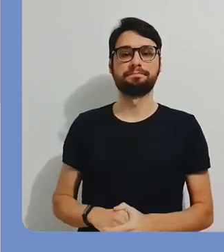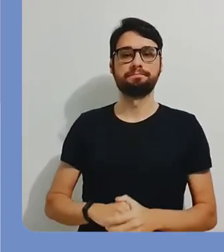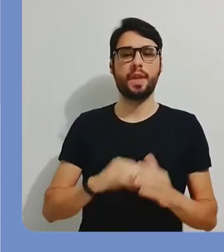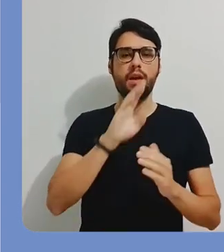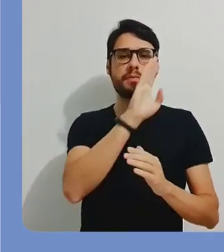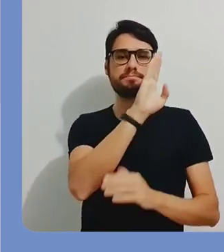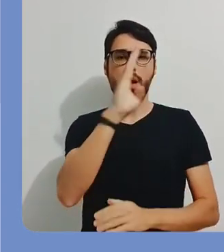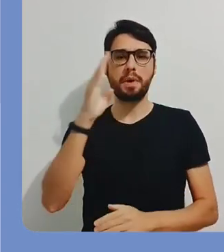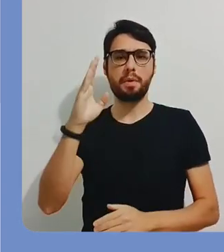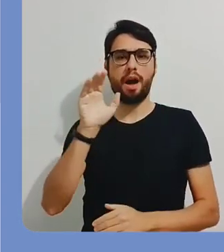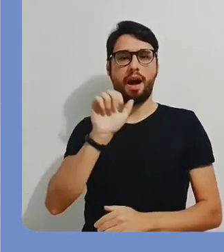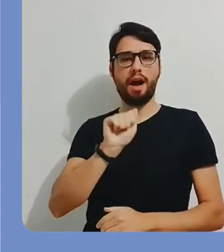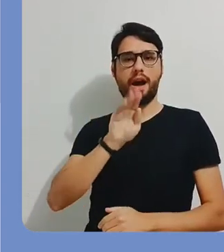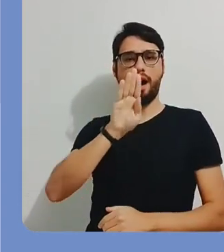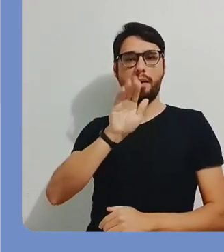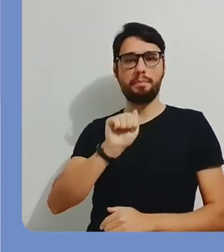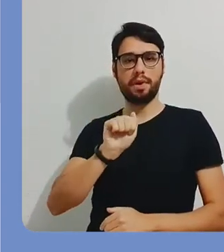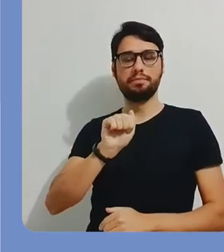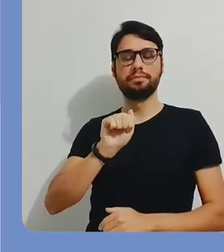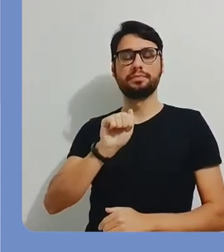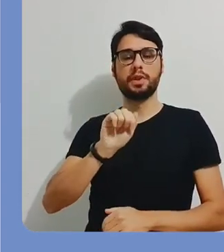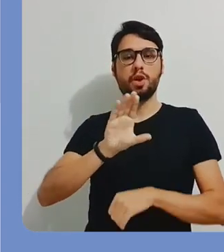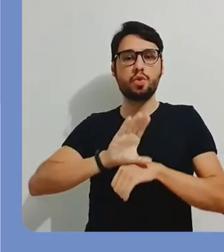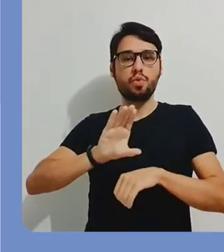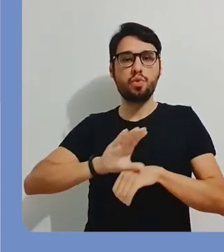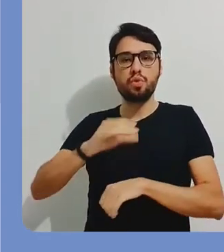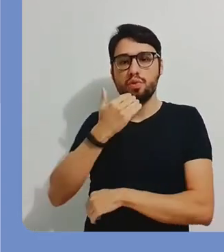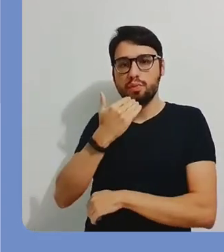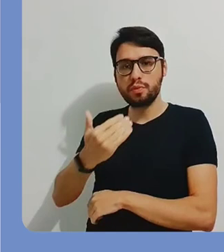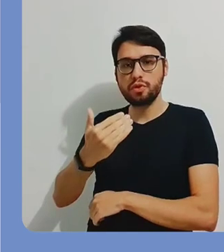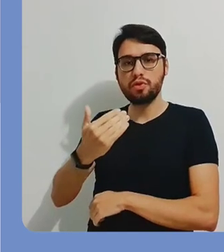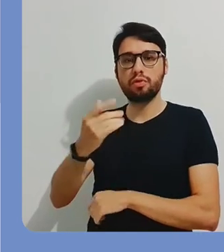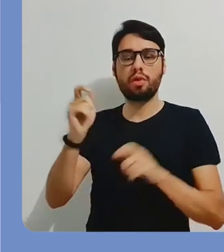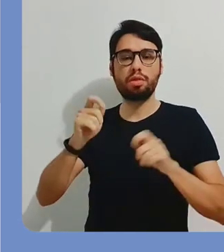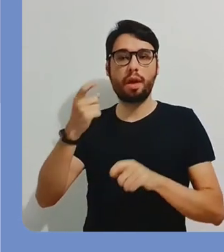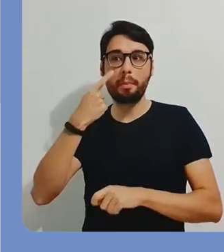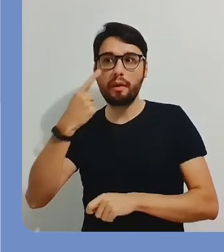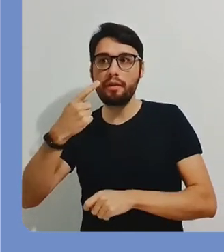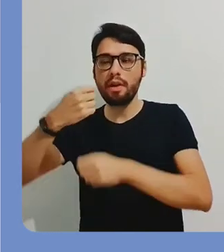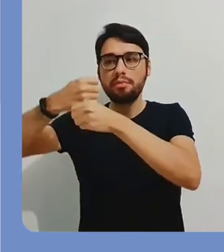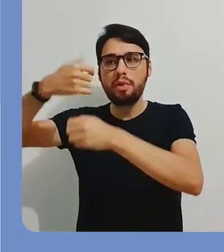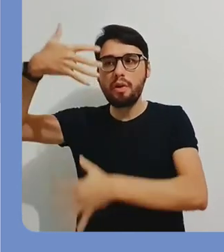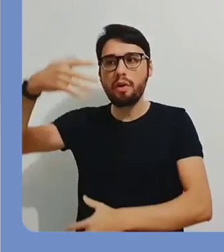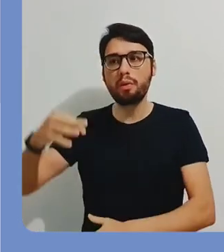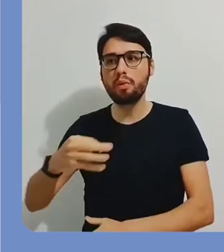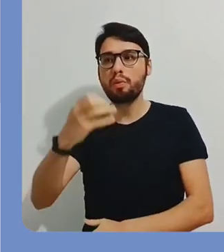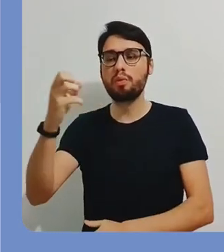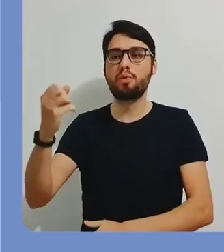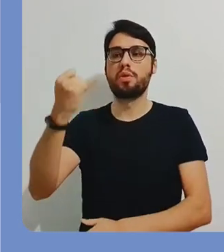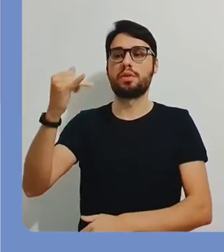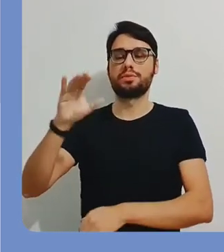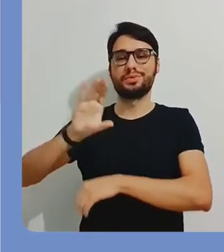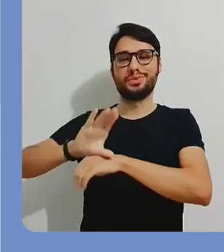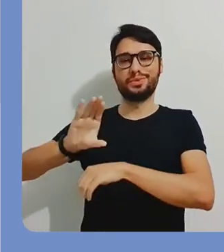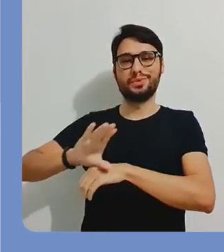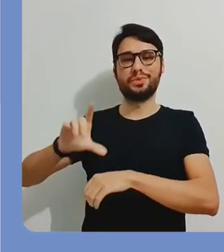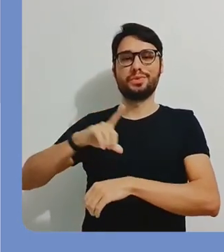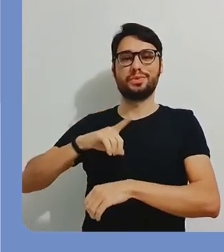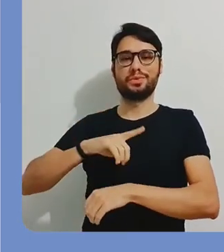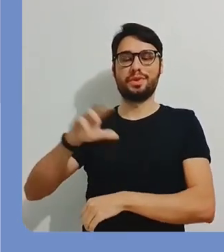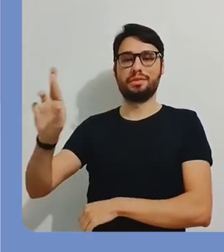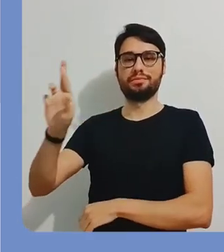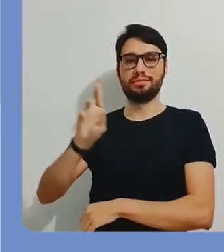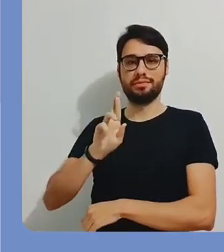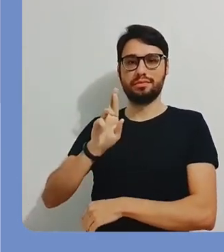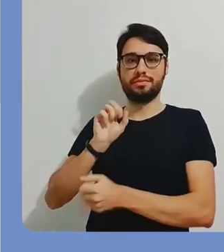destes espaços dentro do Moodle. Na aba cursos solicitados, você pode consultar todos os cursos que